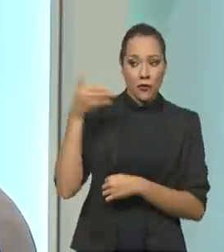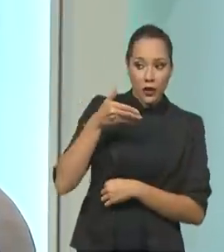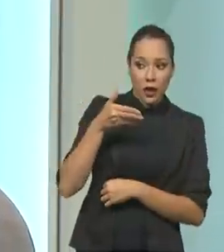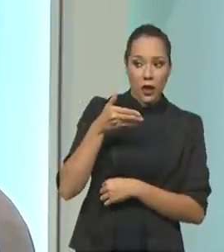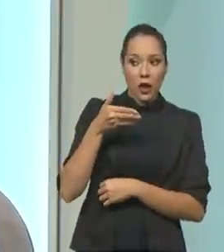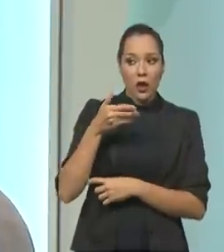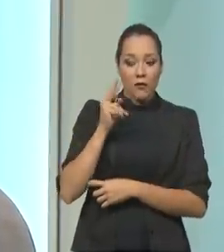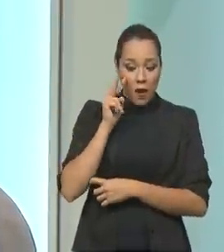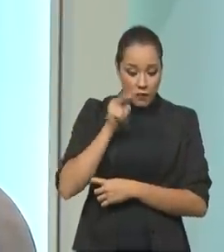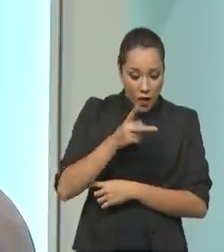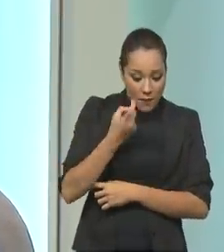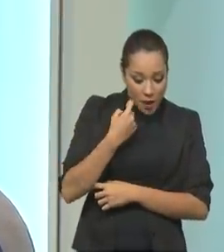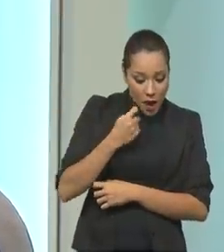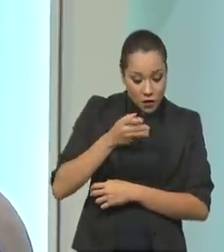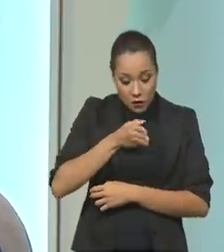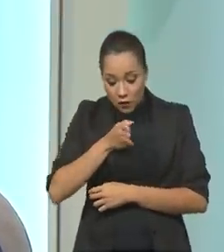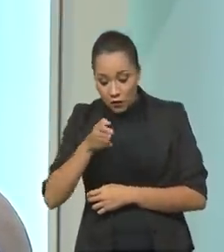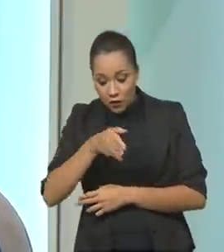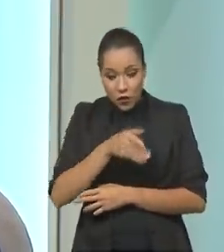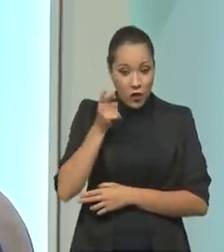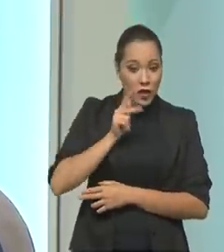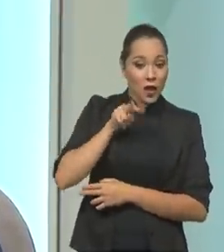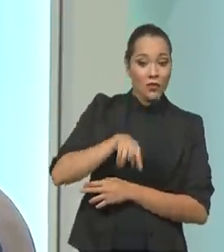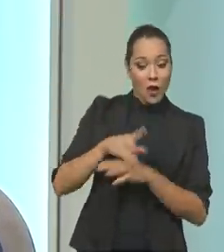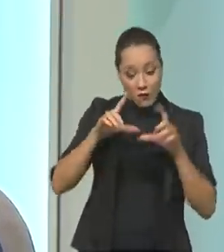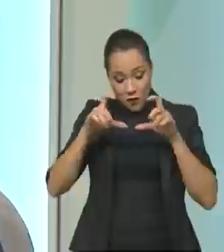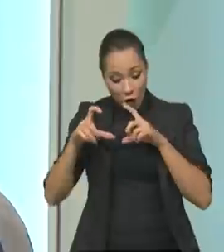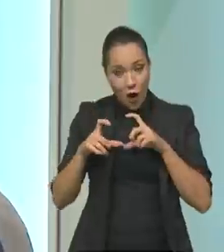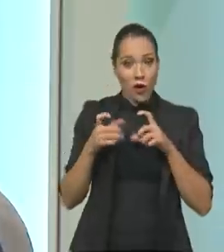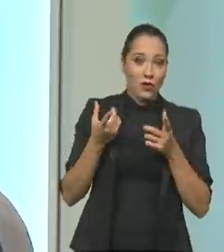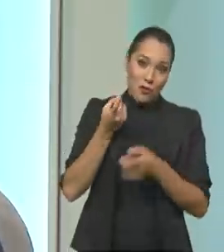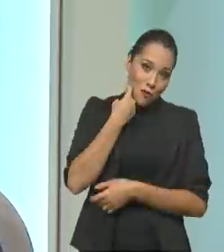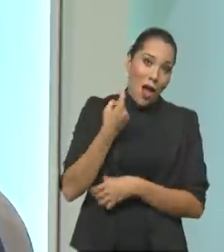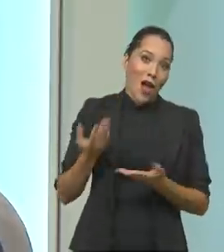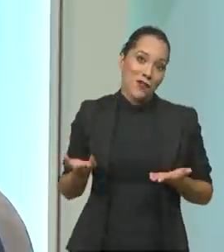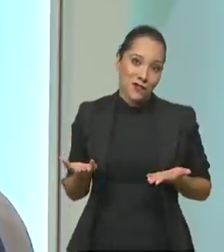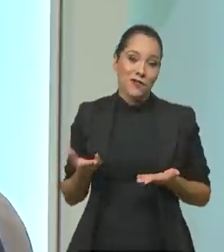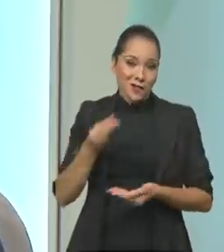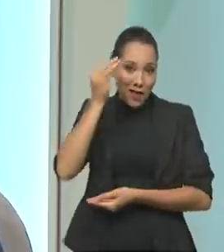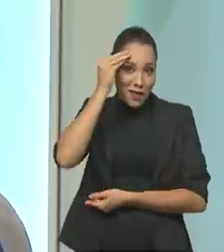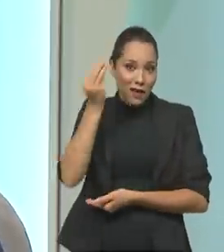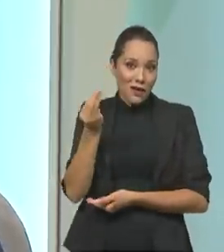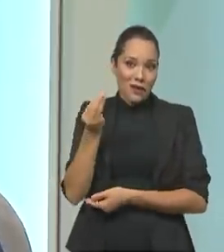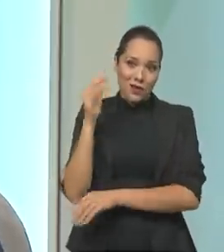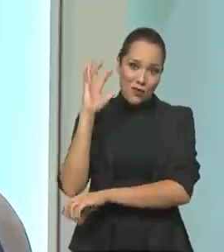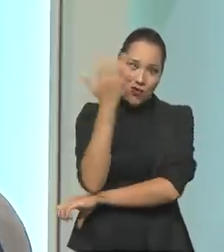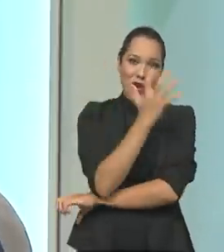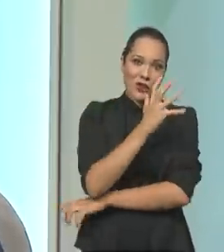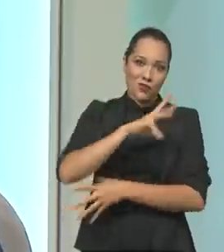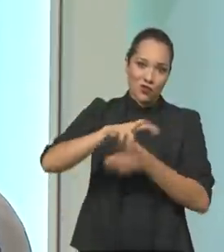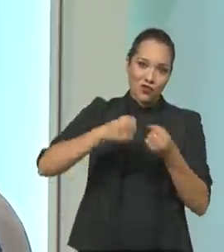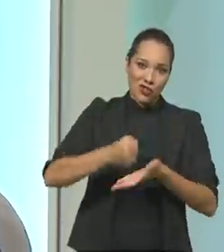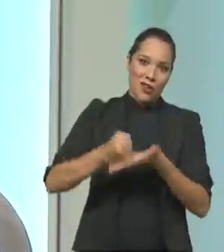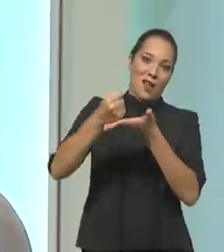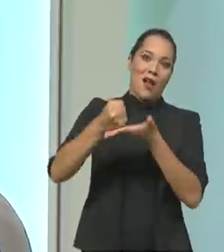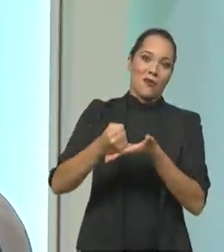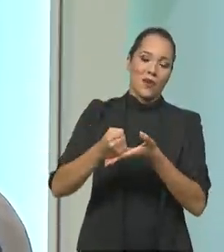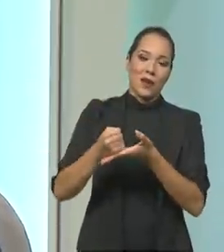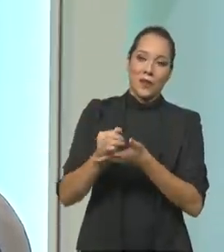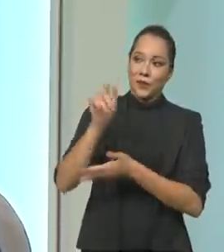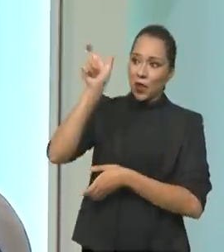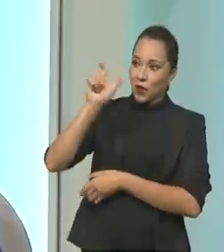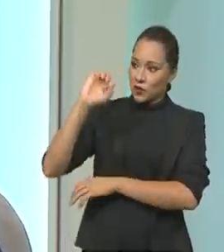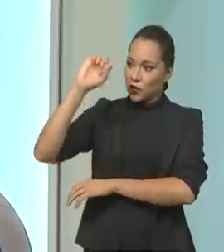pagou 50, 60 conto para estar lá para ver, para tirar uma foto com o peixe. Entendeu? Então, isso é o turismo sustentável, é que você integra o